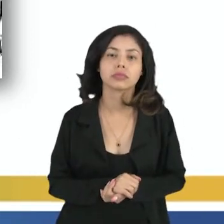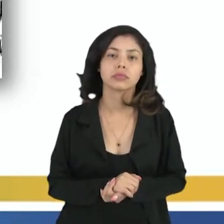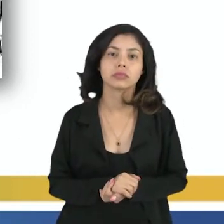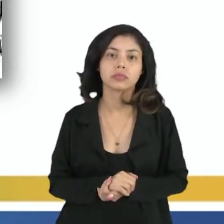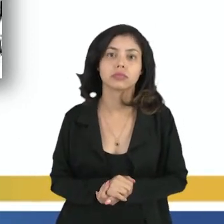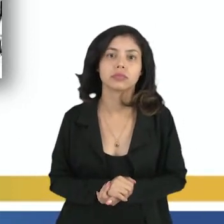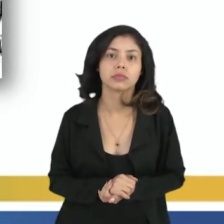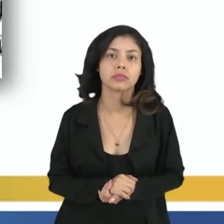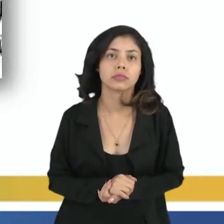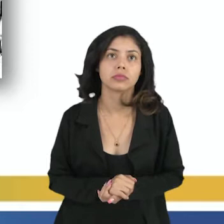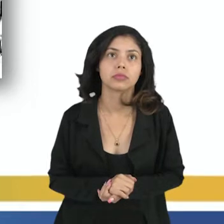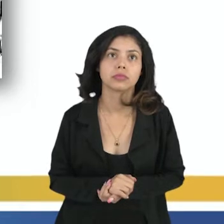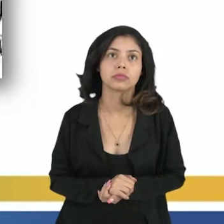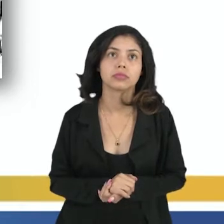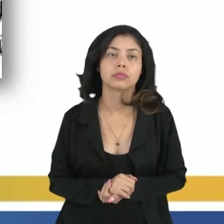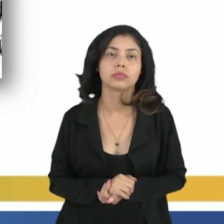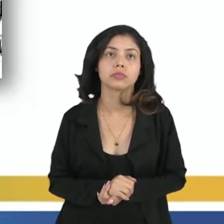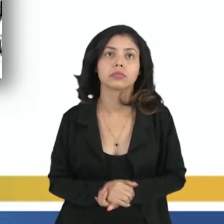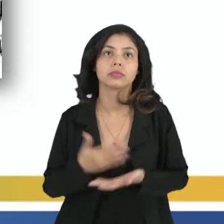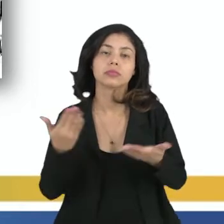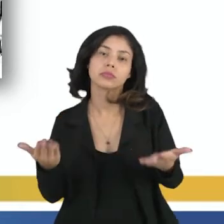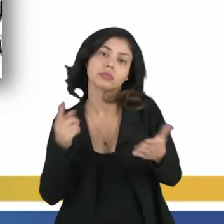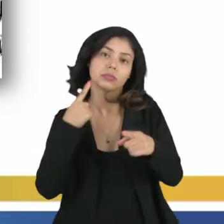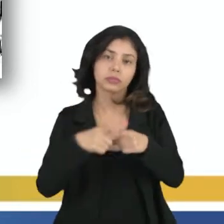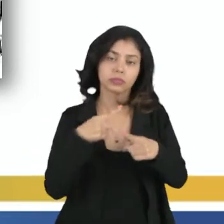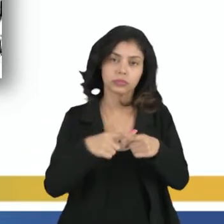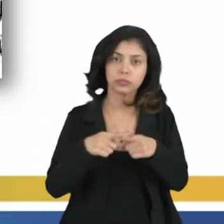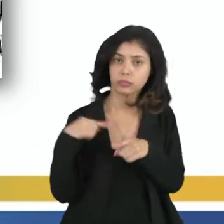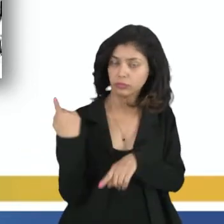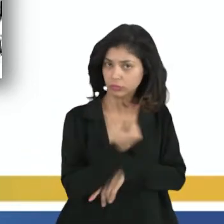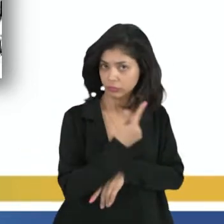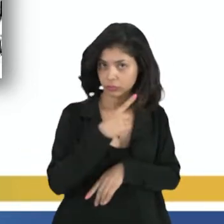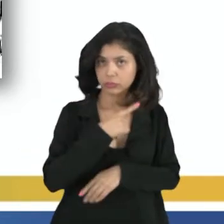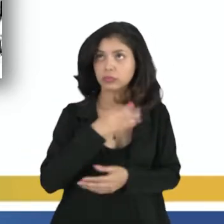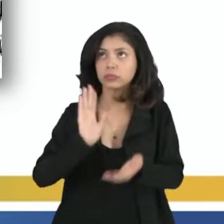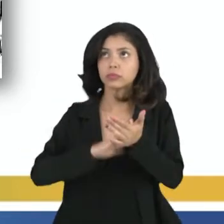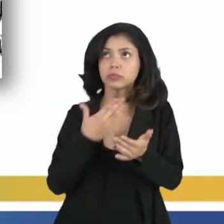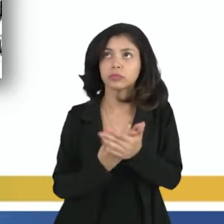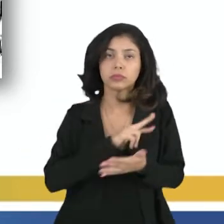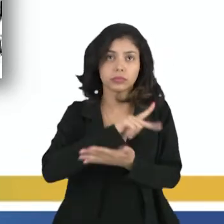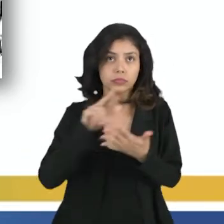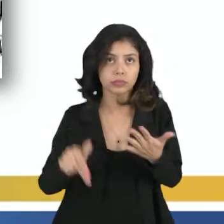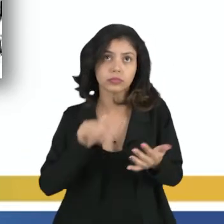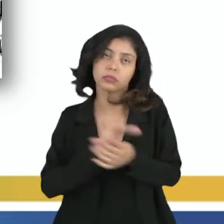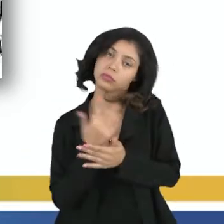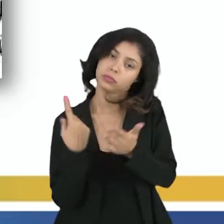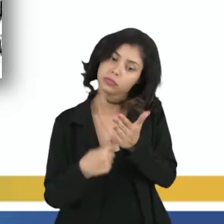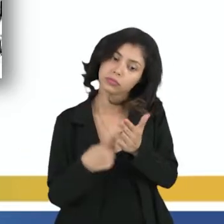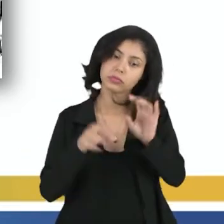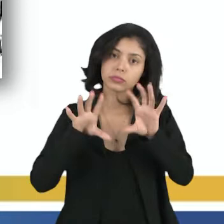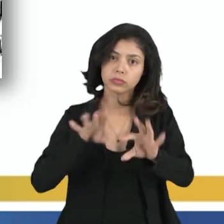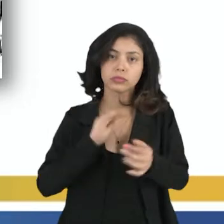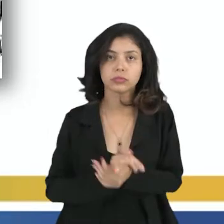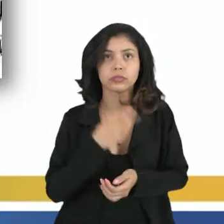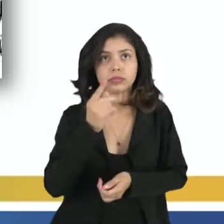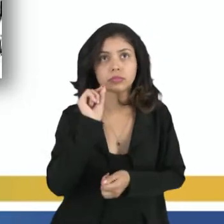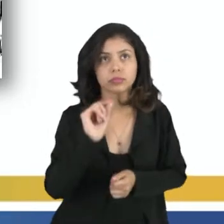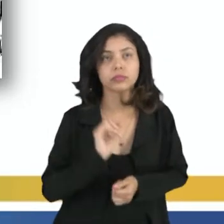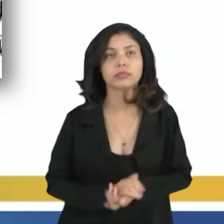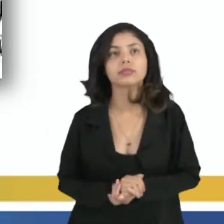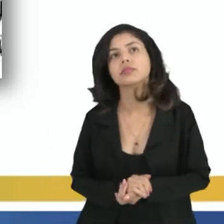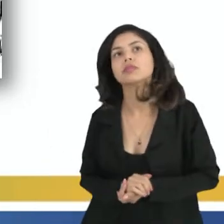caracterizam, então, a cultura, né? Porque a gente tem várias interpretações, e essa é de acordo com ele, que ele diz assim,